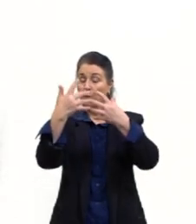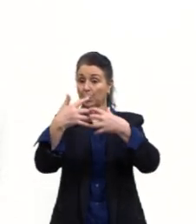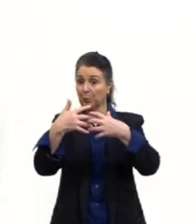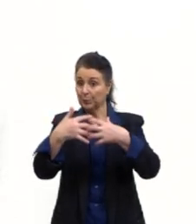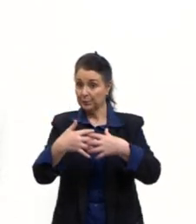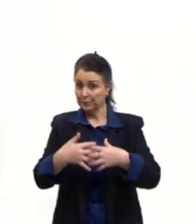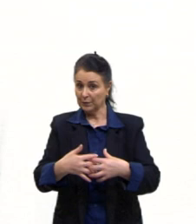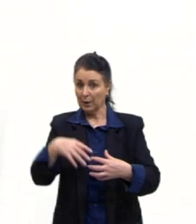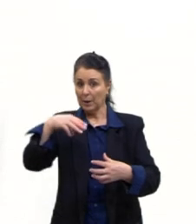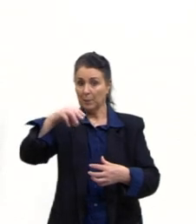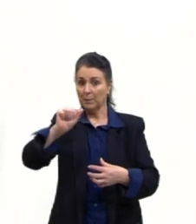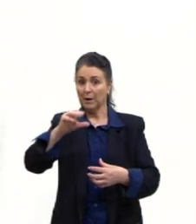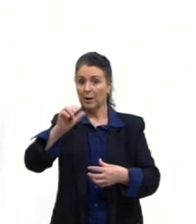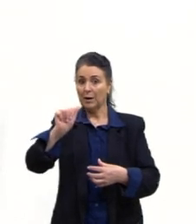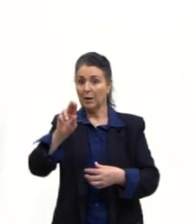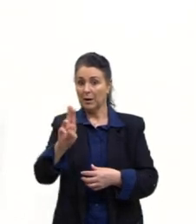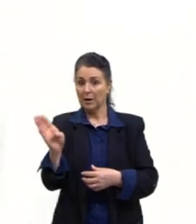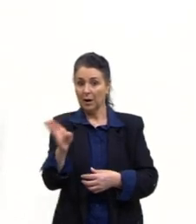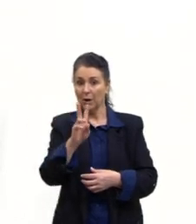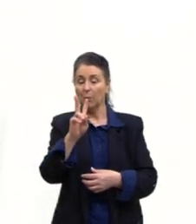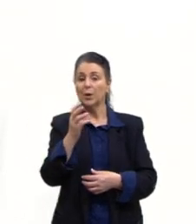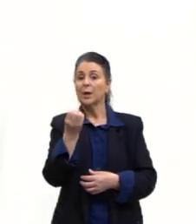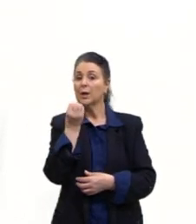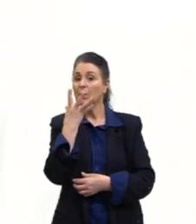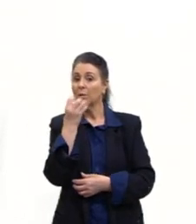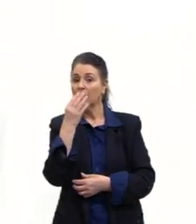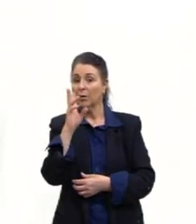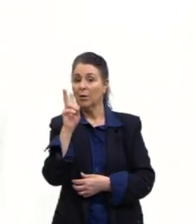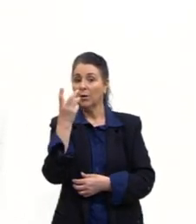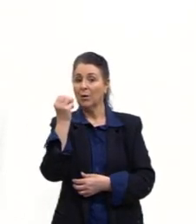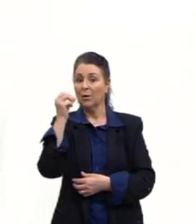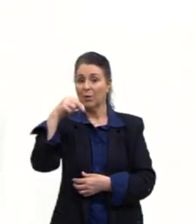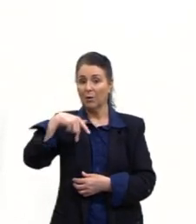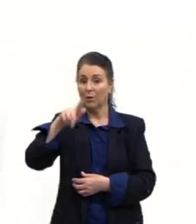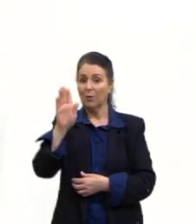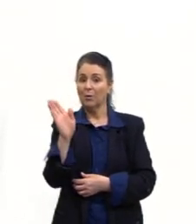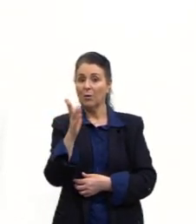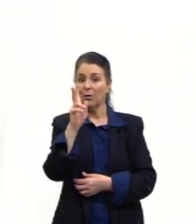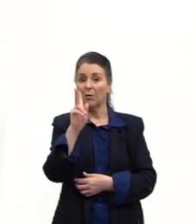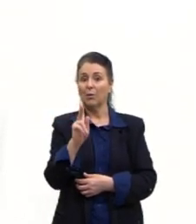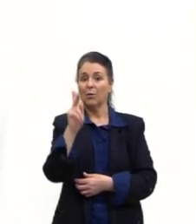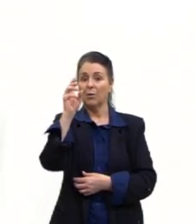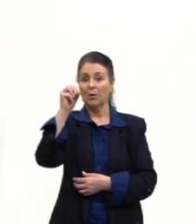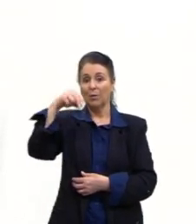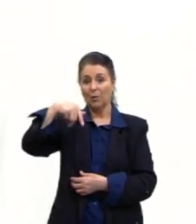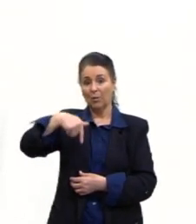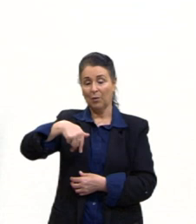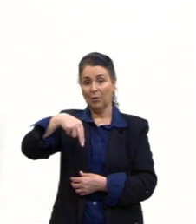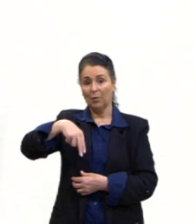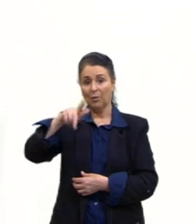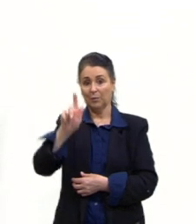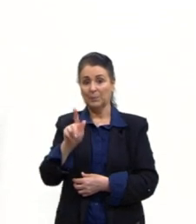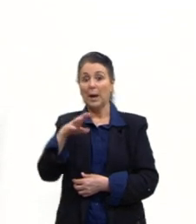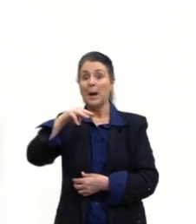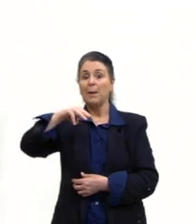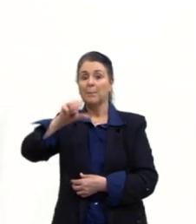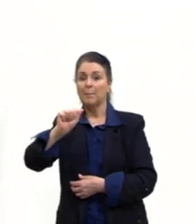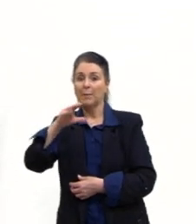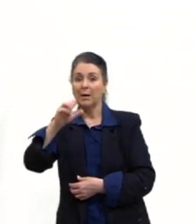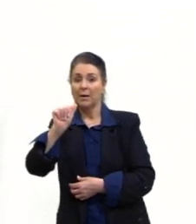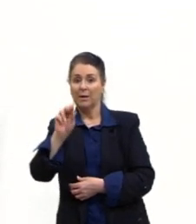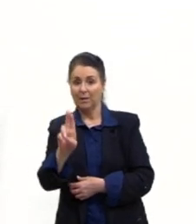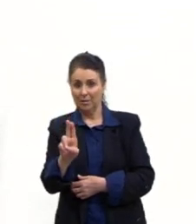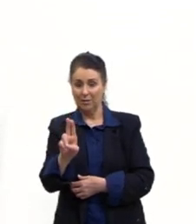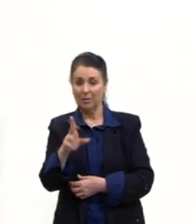tá? Que é Macau e Hong Kong, né? Macau, para vocês terem uma ideia, fala um dos idiomas, é o português, né? É o português. Macau, então,